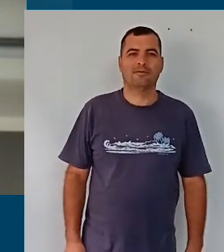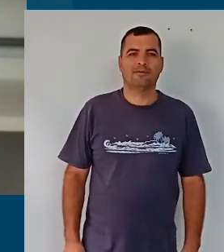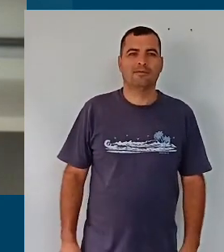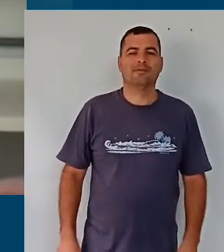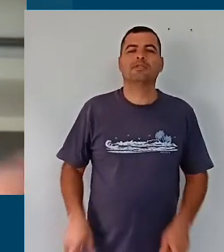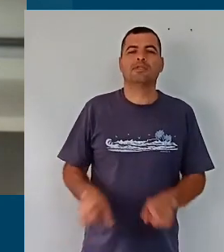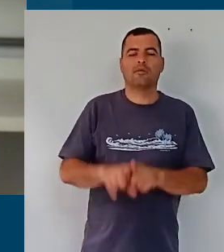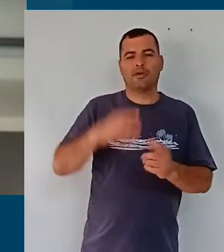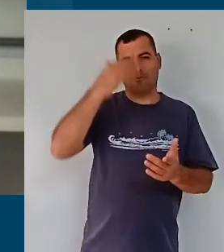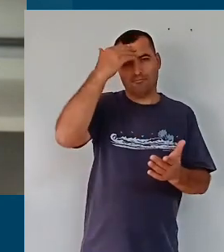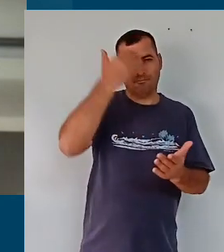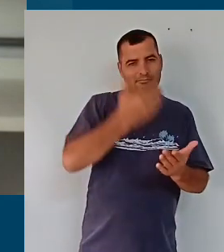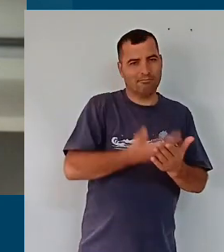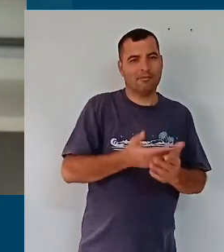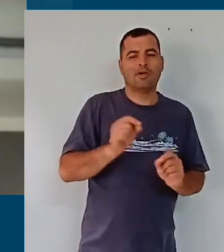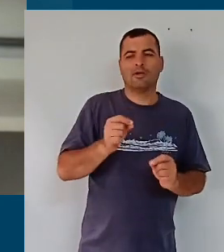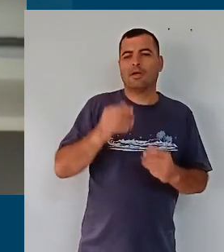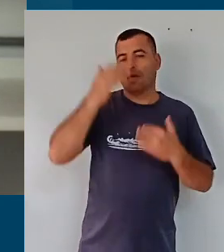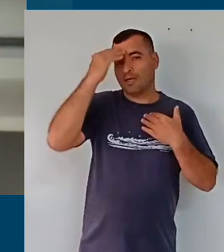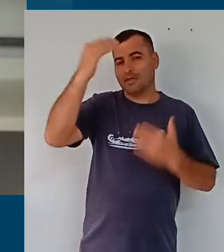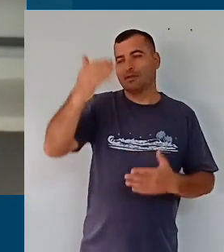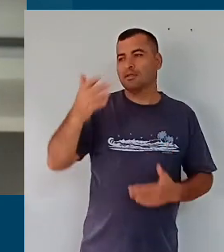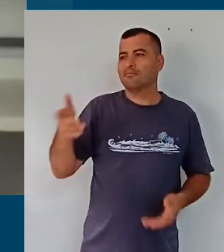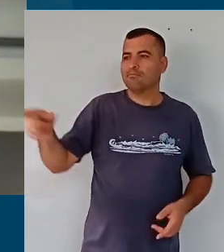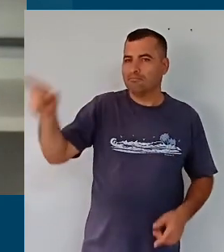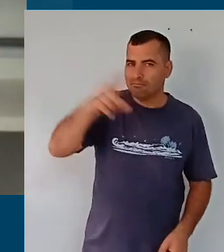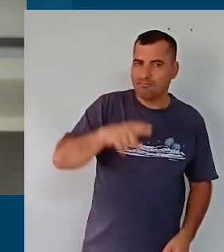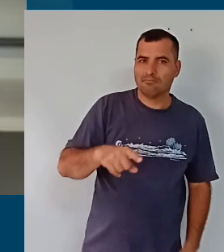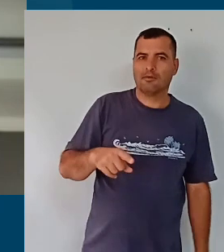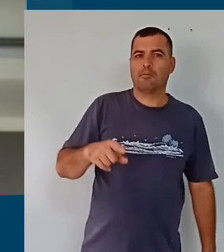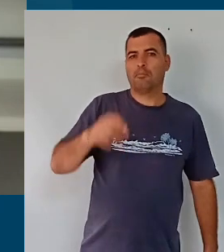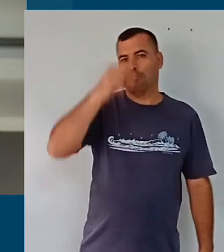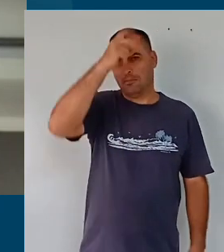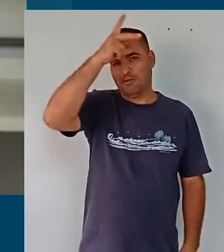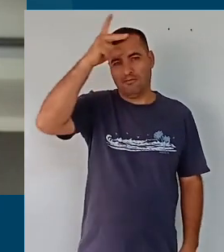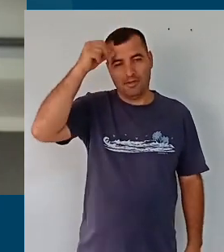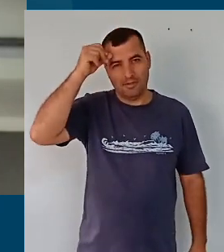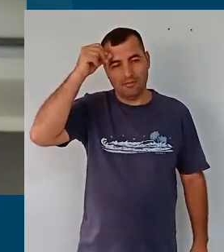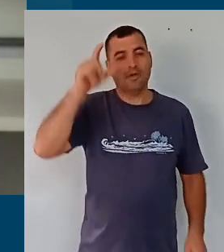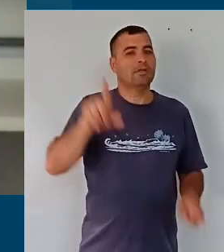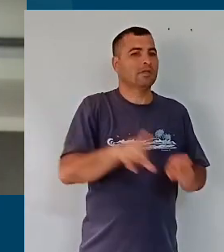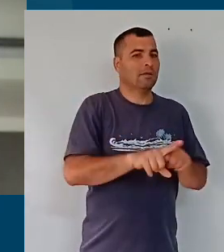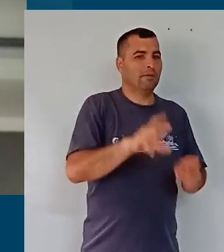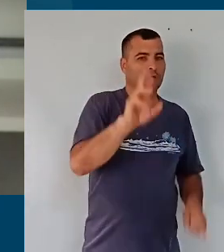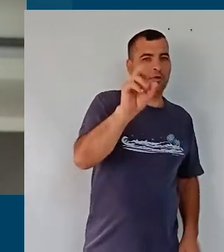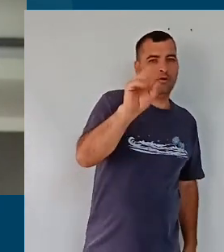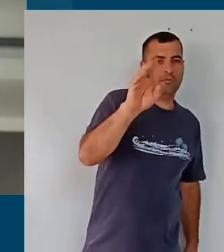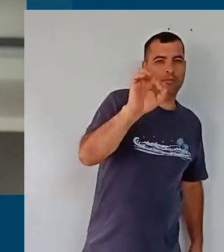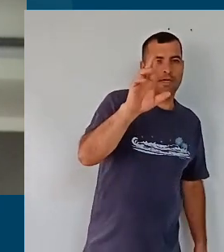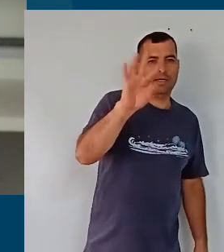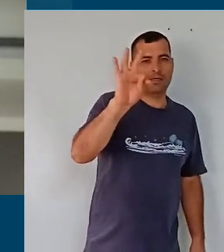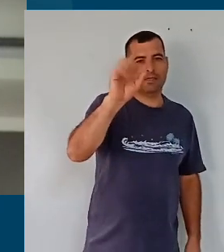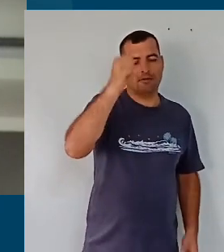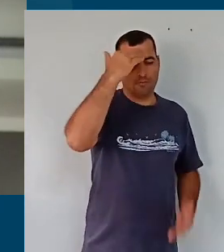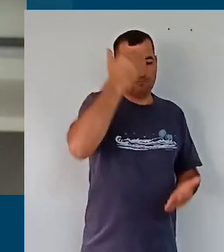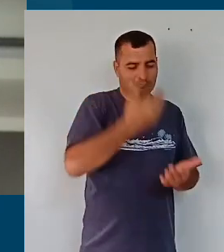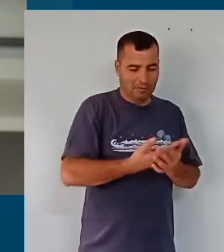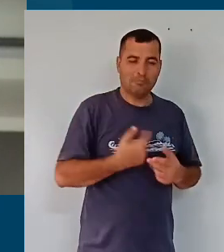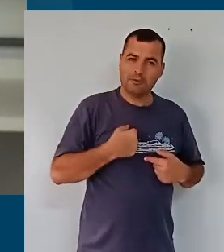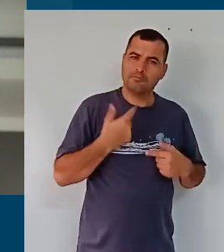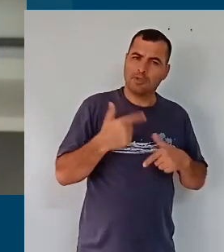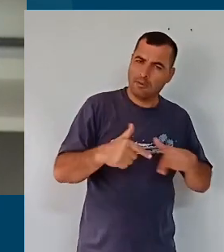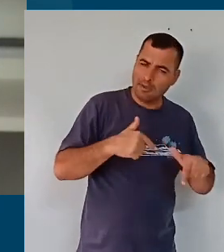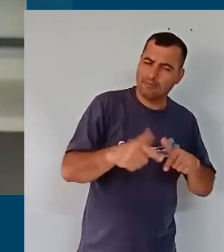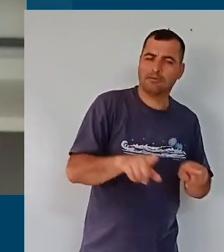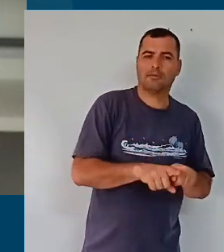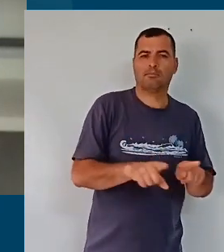agradecer também a confiança do prefeito, agradecer a Roberta também que deposita confiança no nosso